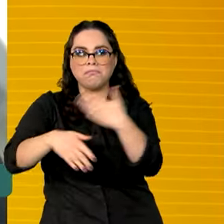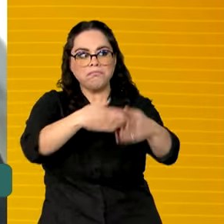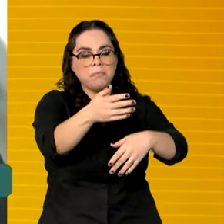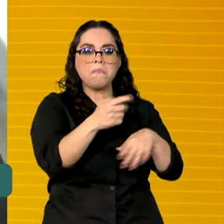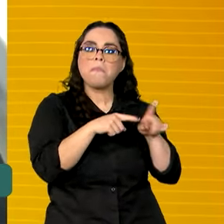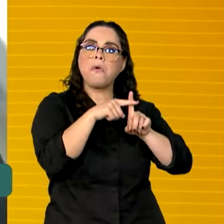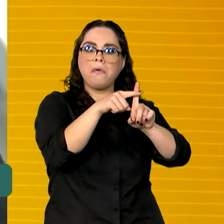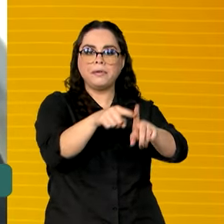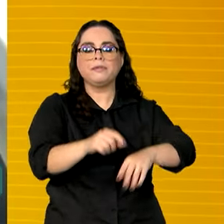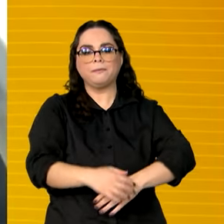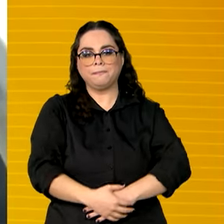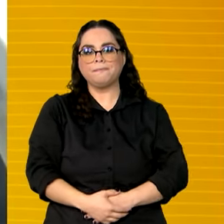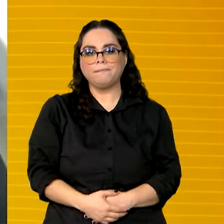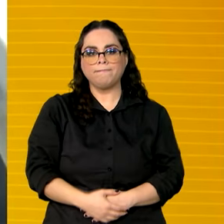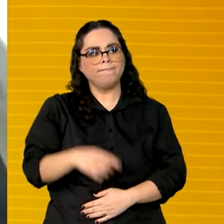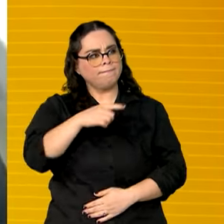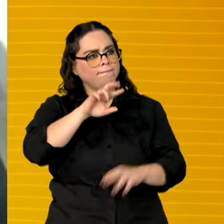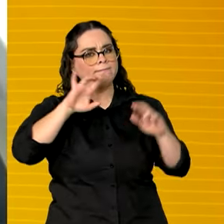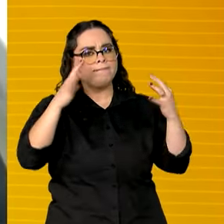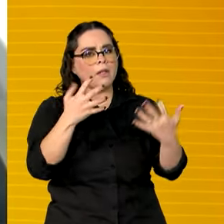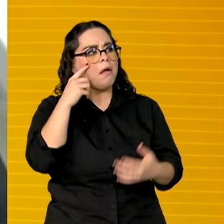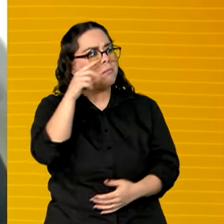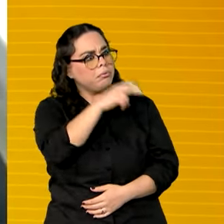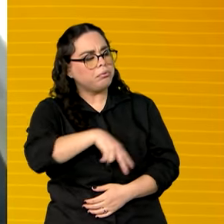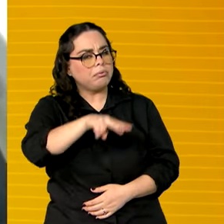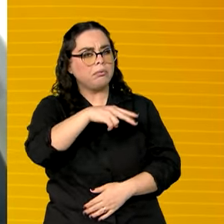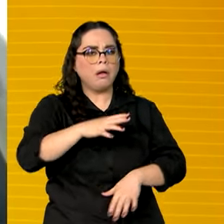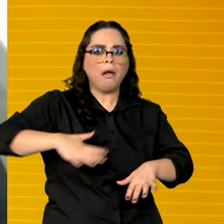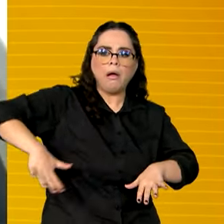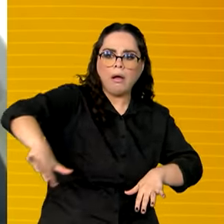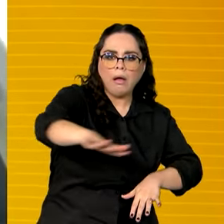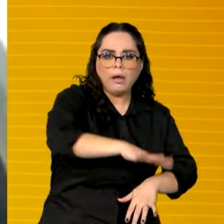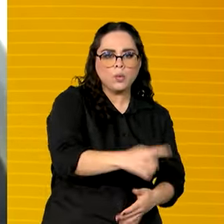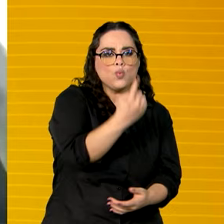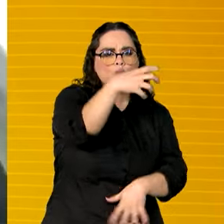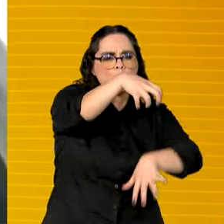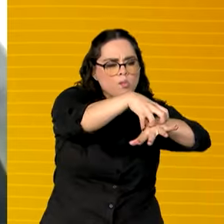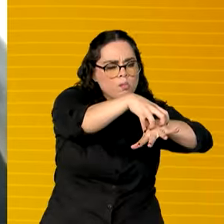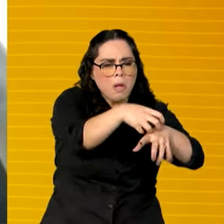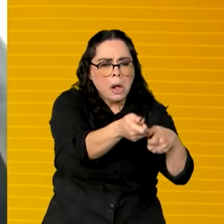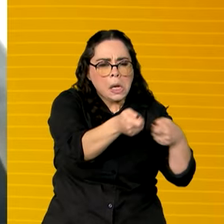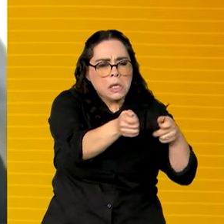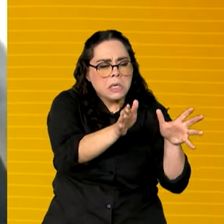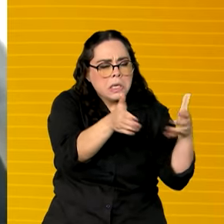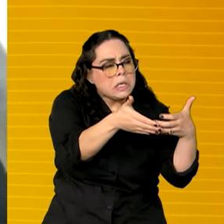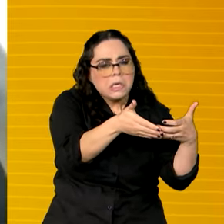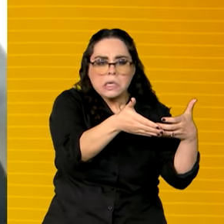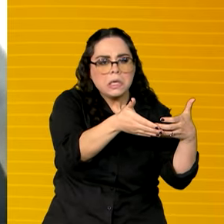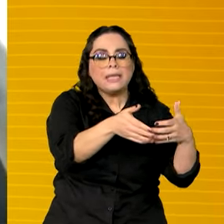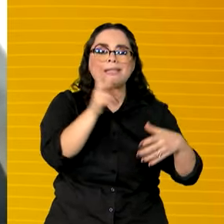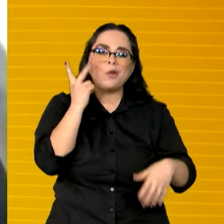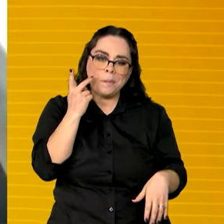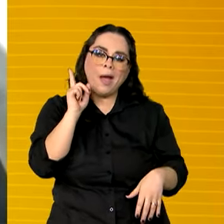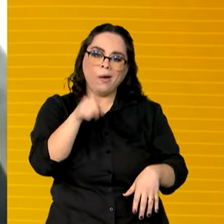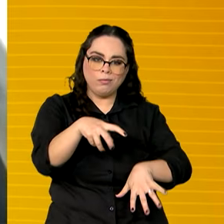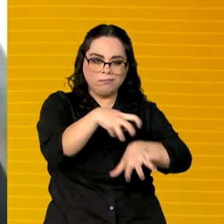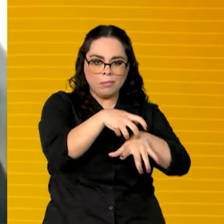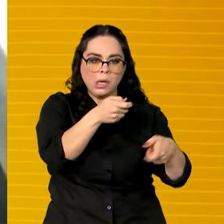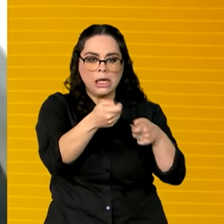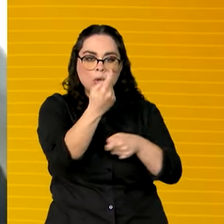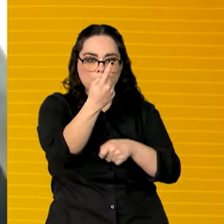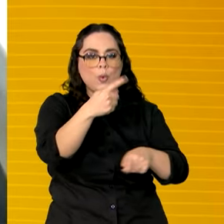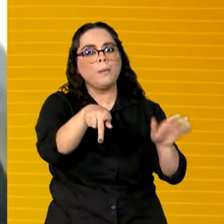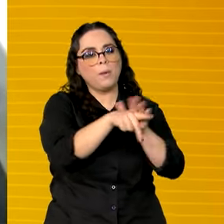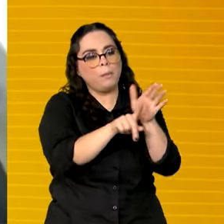resultado que se espalha por diversos setores. Ele não se concentra apenas num setor como muitas vezes acontecia nas